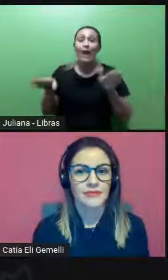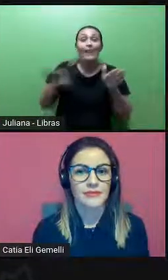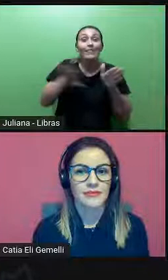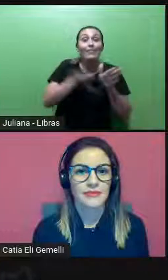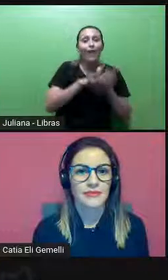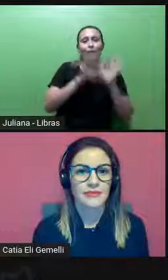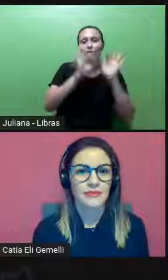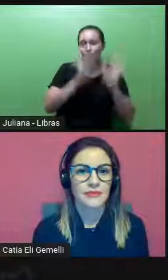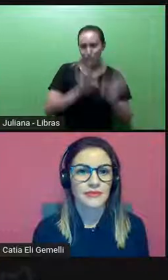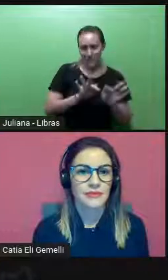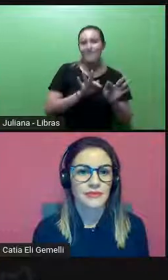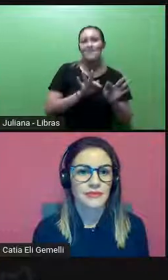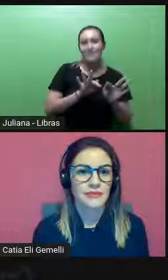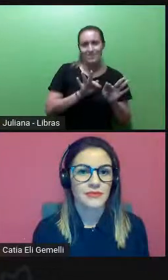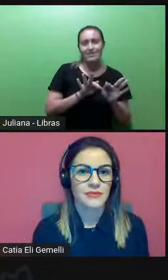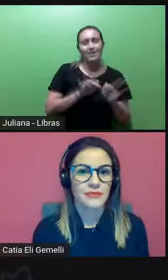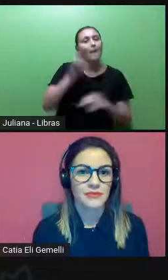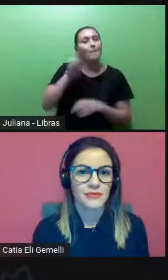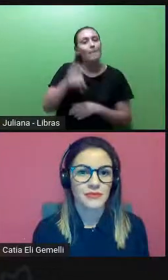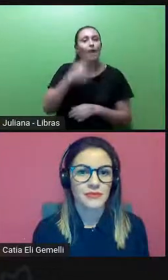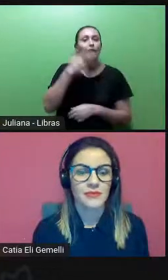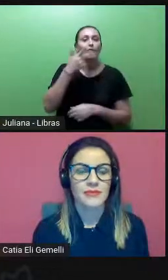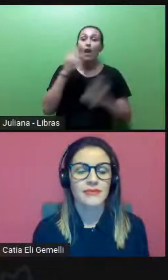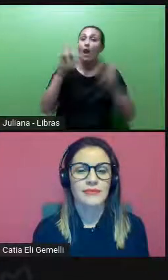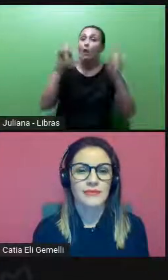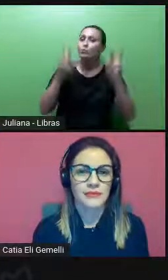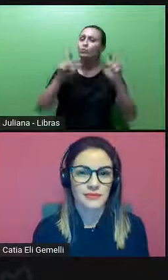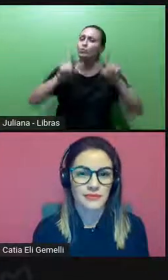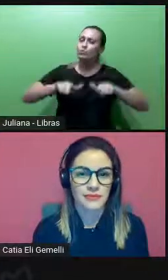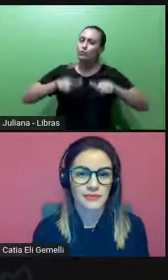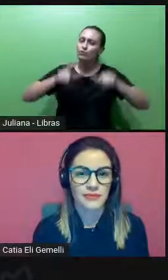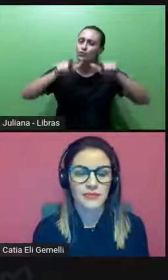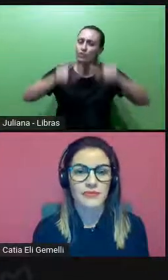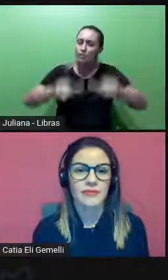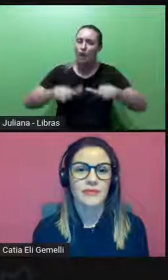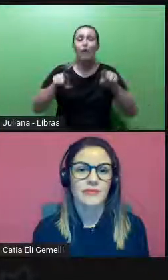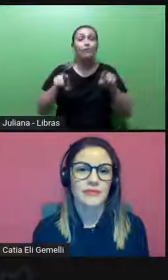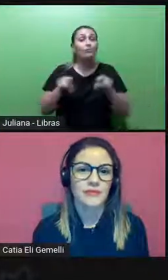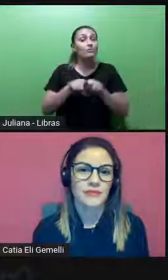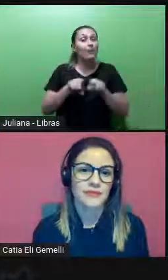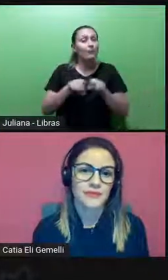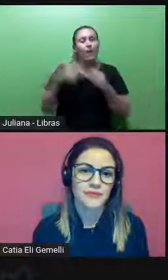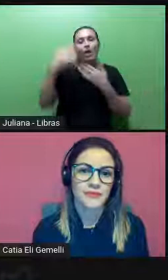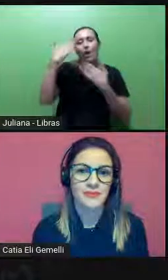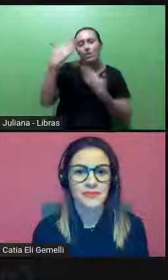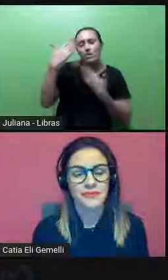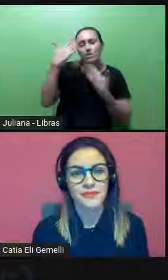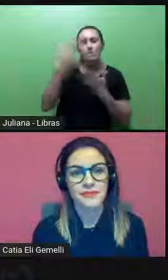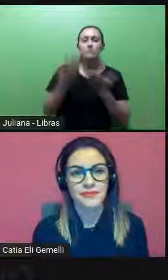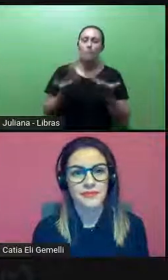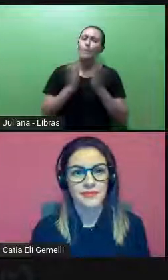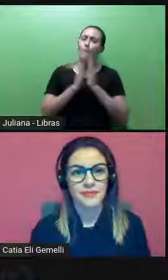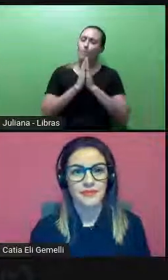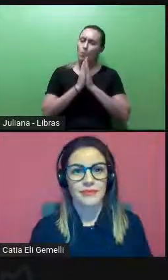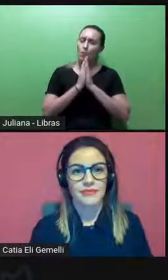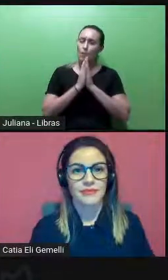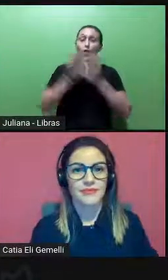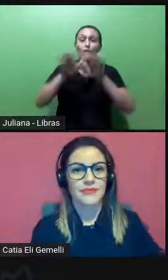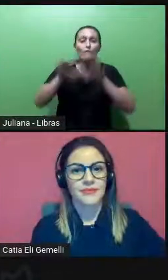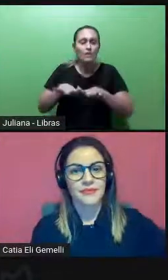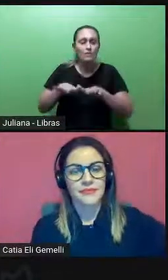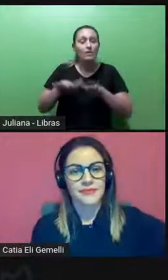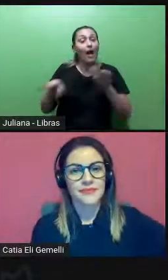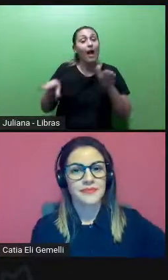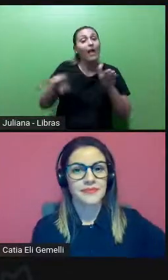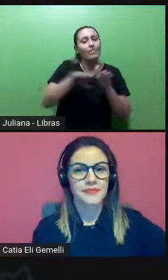A gente vai falar sobre a questão dos certificados, os agradecimentos. Então, por favor, fiquem até o final. Mais pra frente, a vai